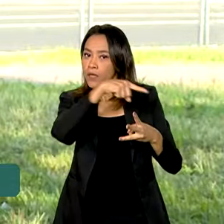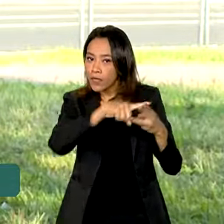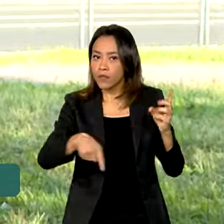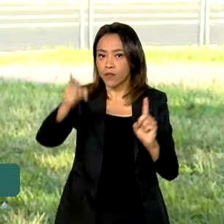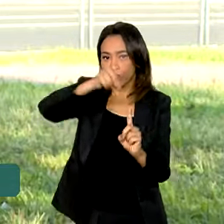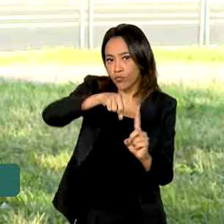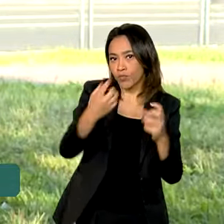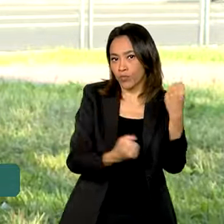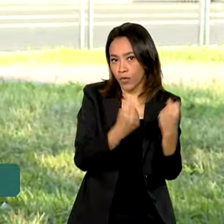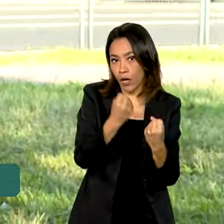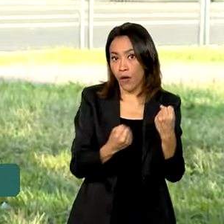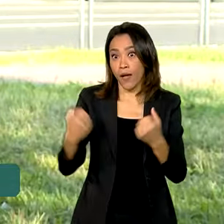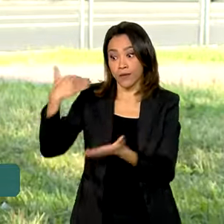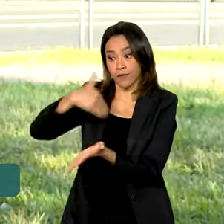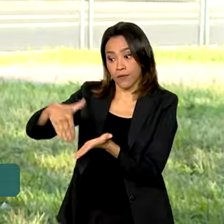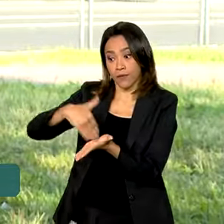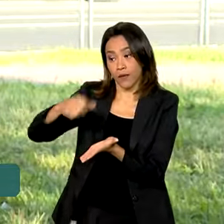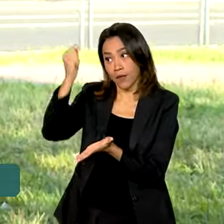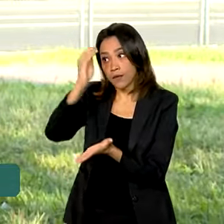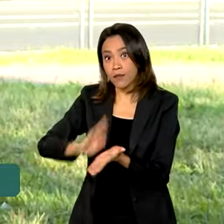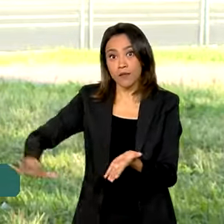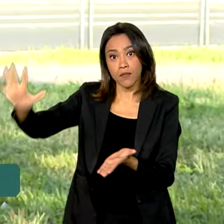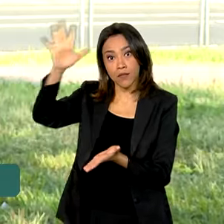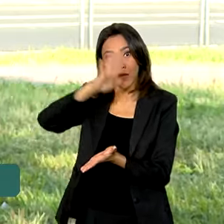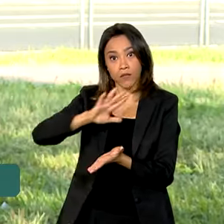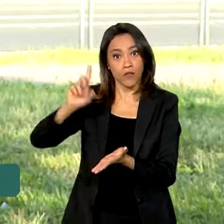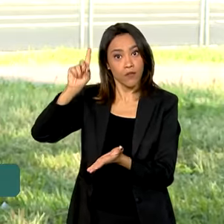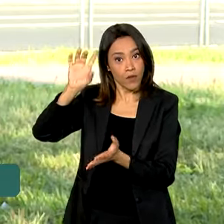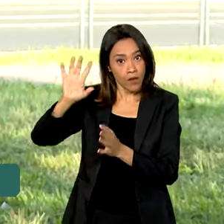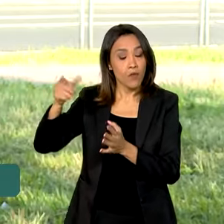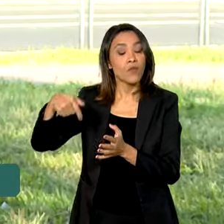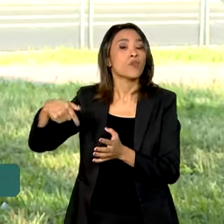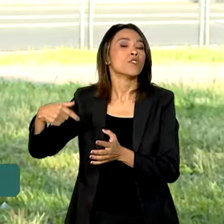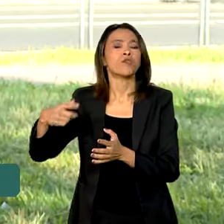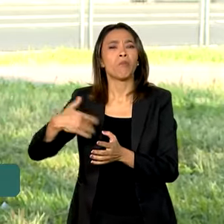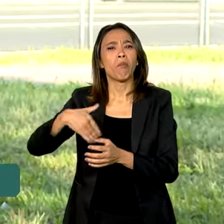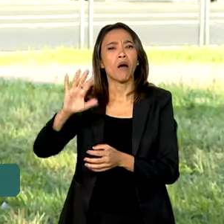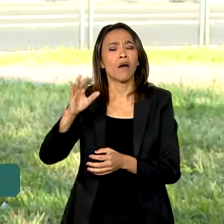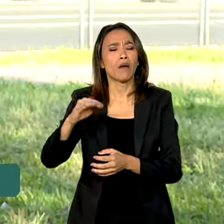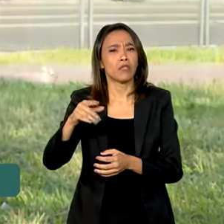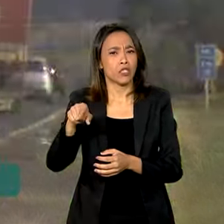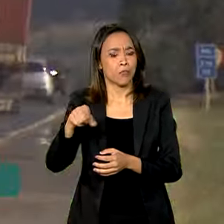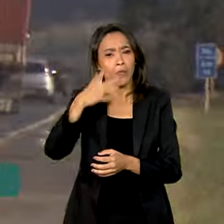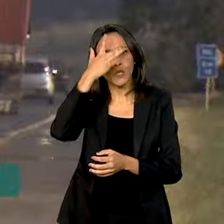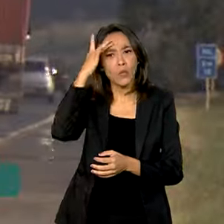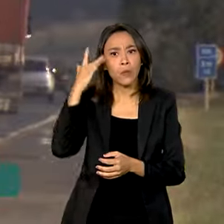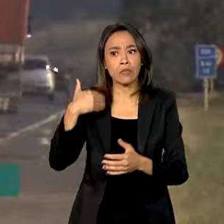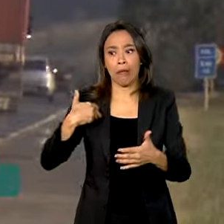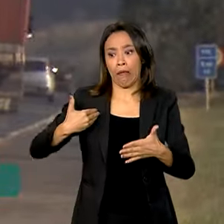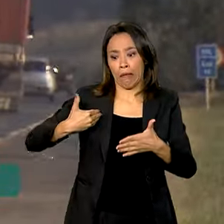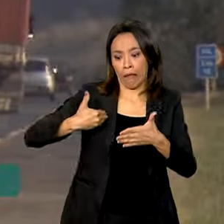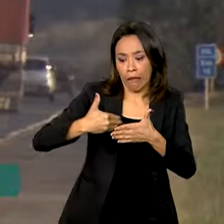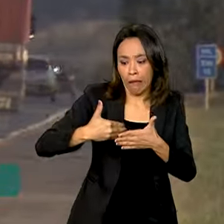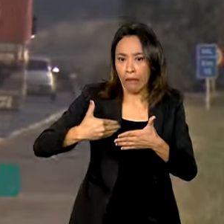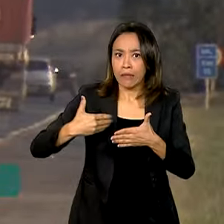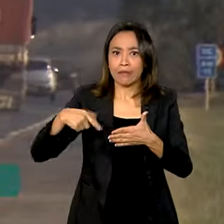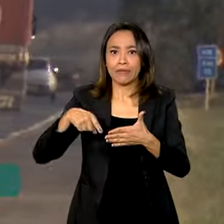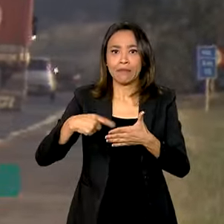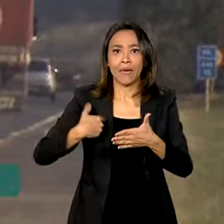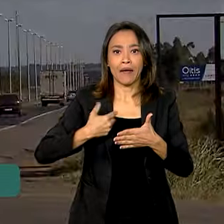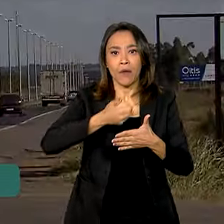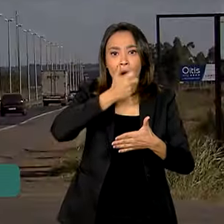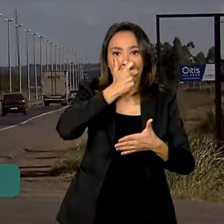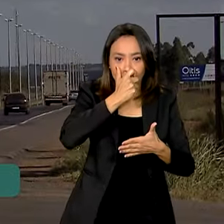Secretaria Nacional de Trânsito, mais de 3,4 milhões de condutores deixaram para a última hora. Lembrando que este